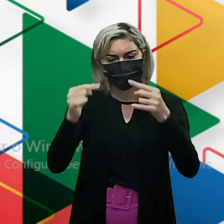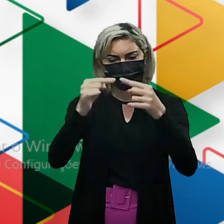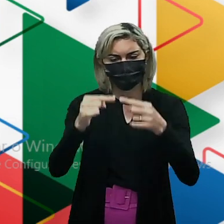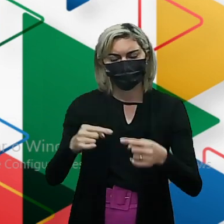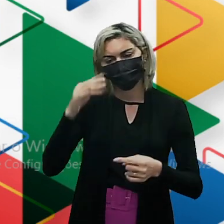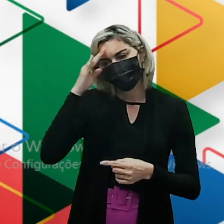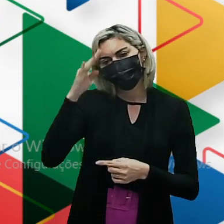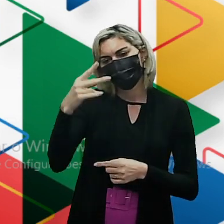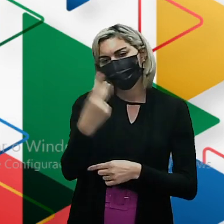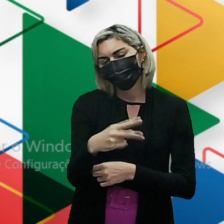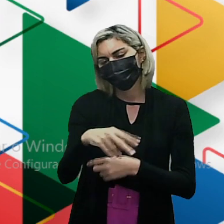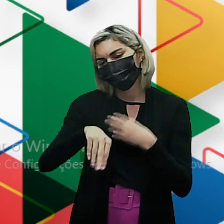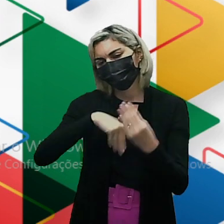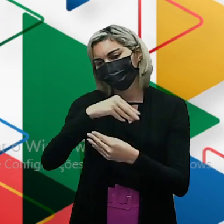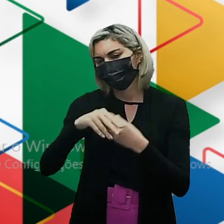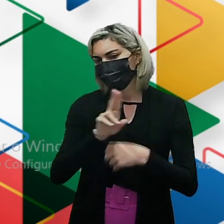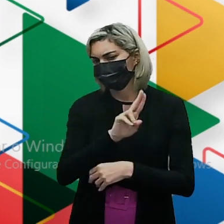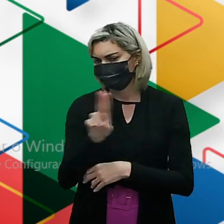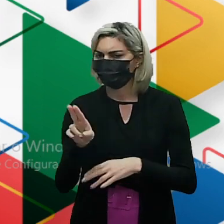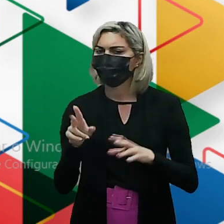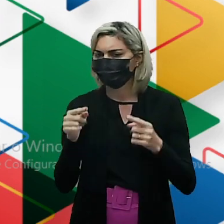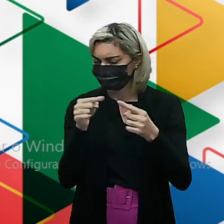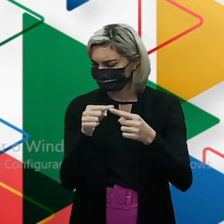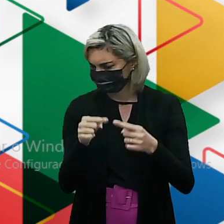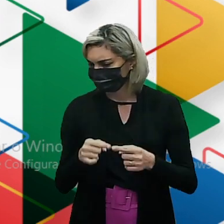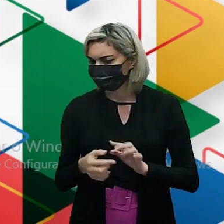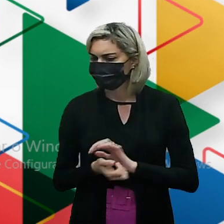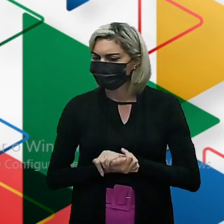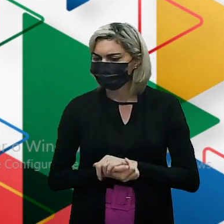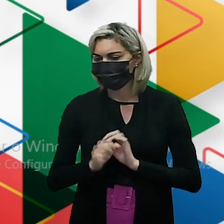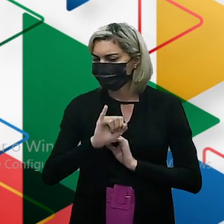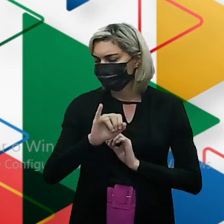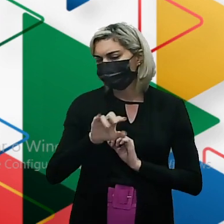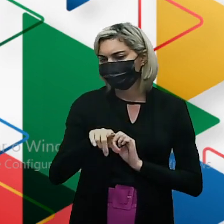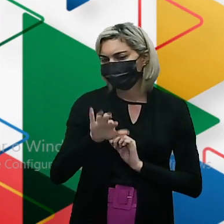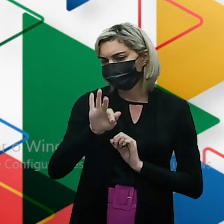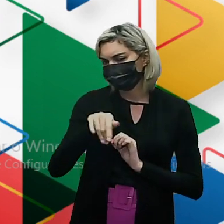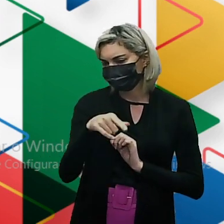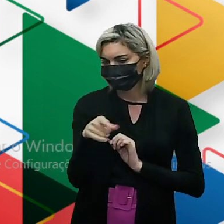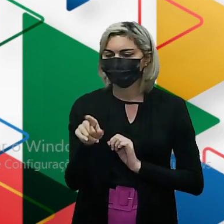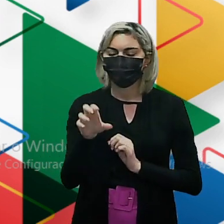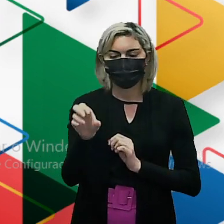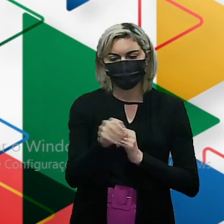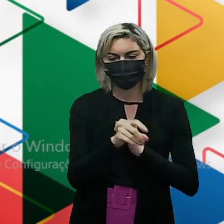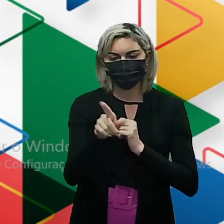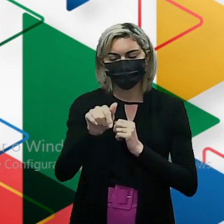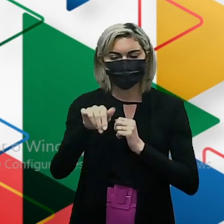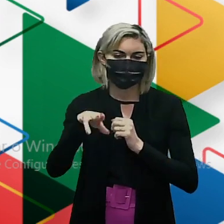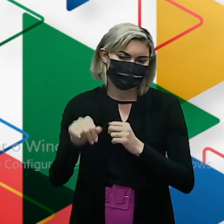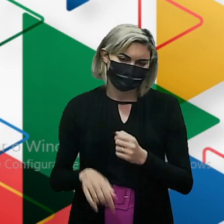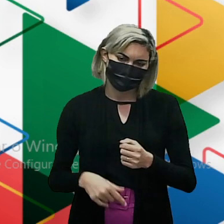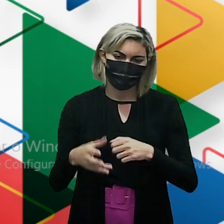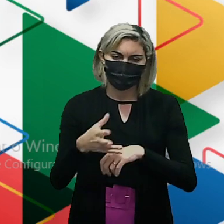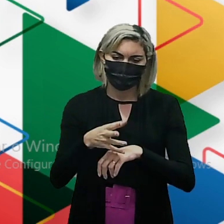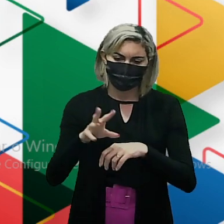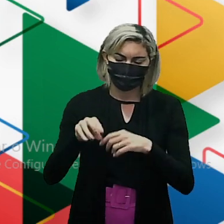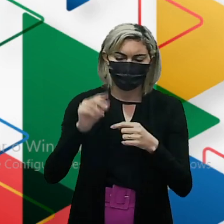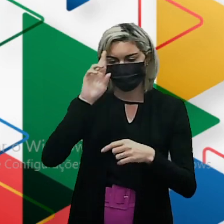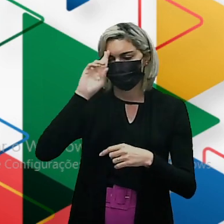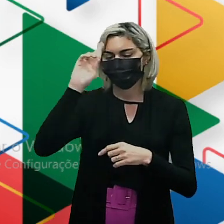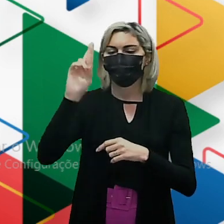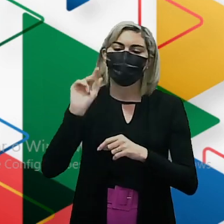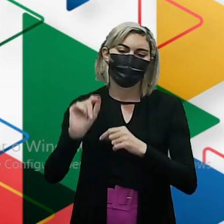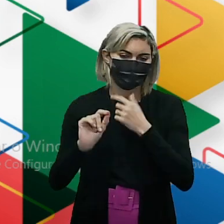Desta função? O nome é propício Se são funções oxigenadas O elemento carro-chefe